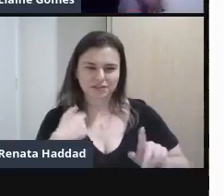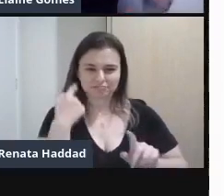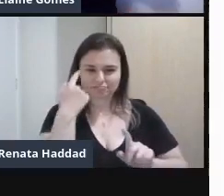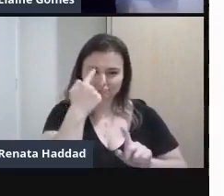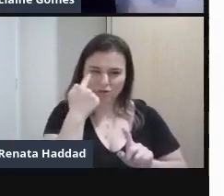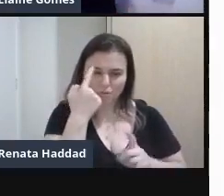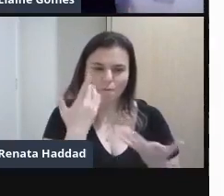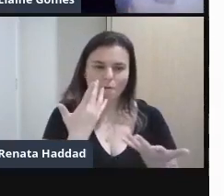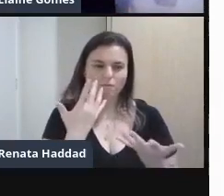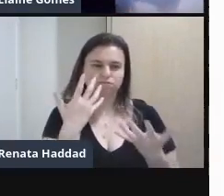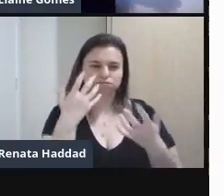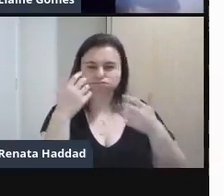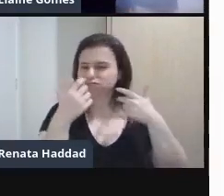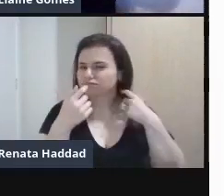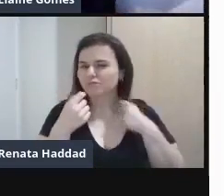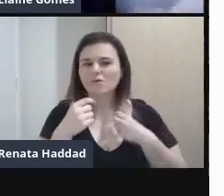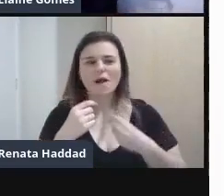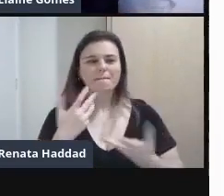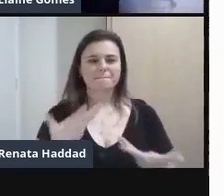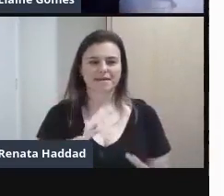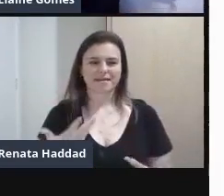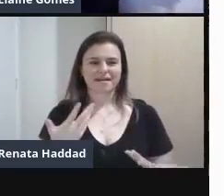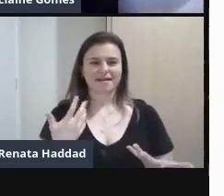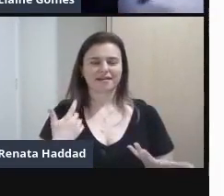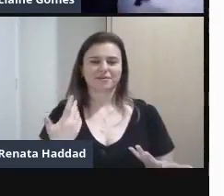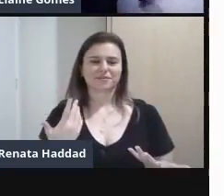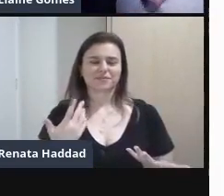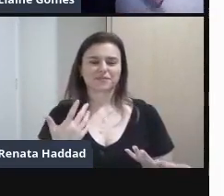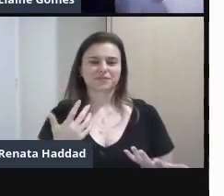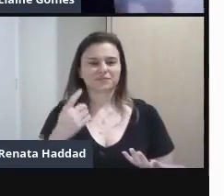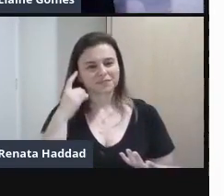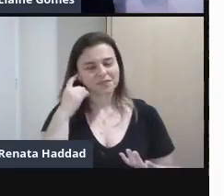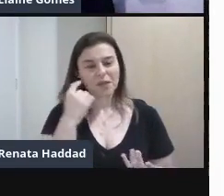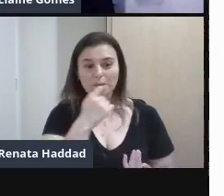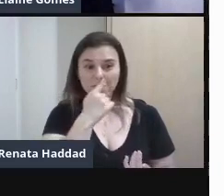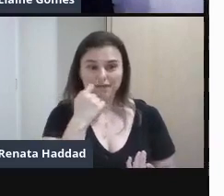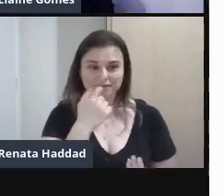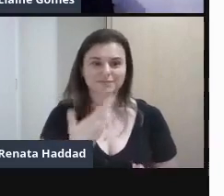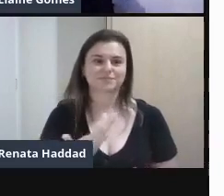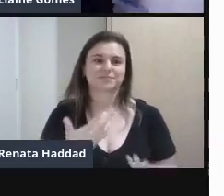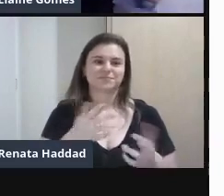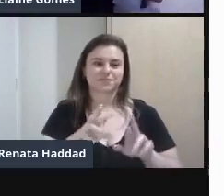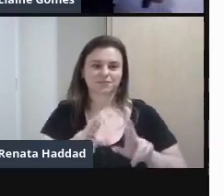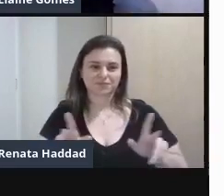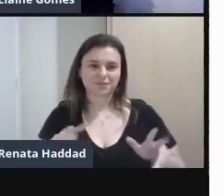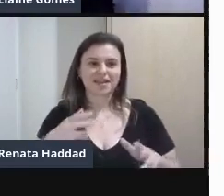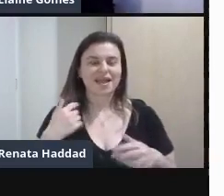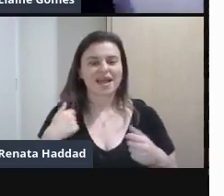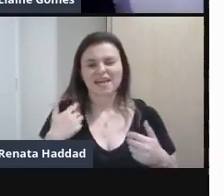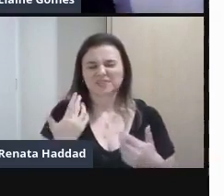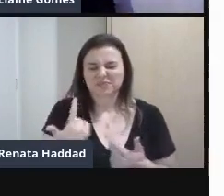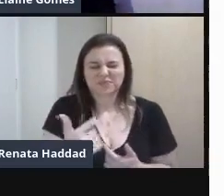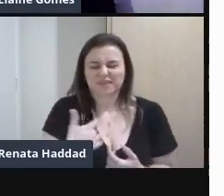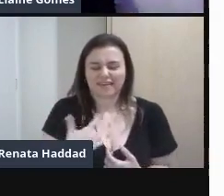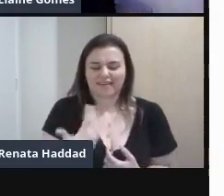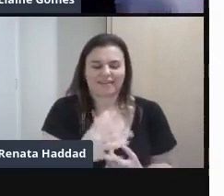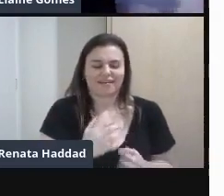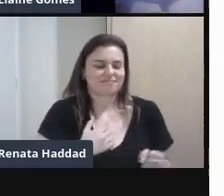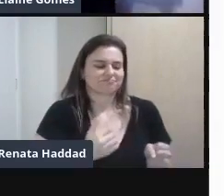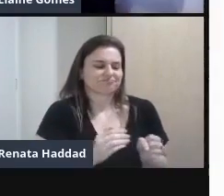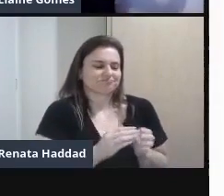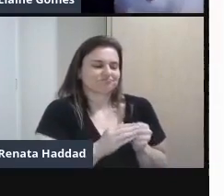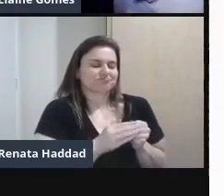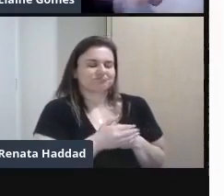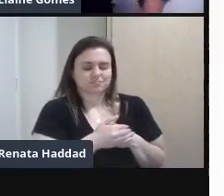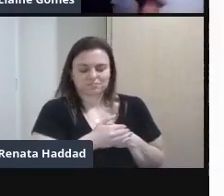Nesse cabelo todo ali Esvoacente Que já não é aquela coisa Do vou me esconder E vamos Não vou Não